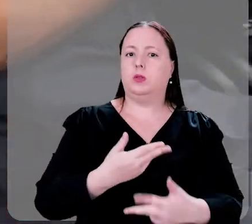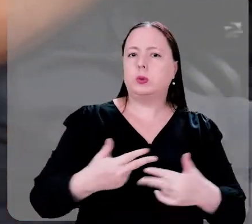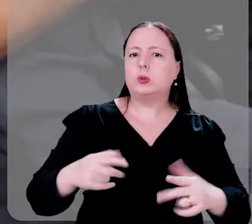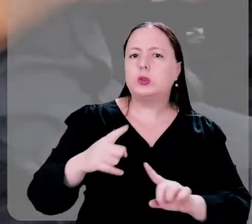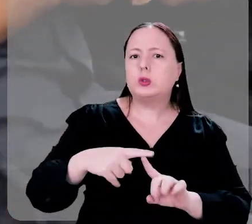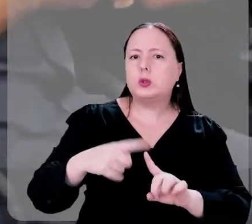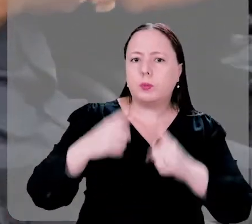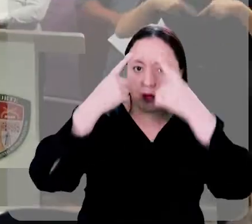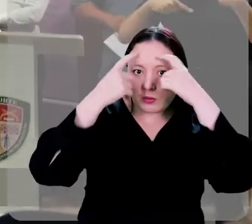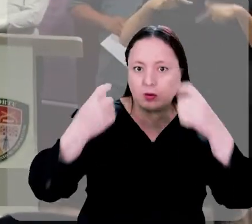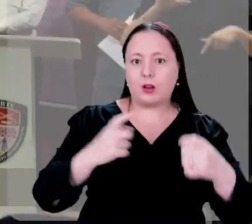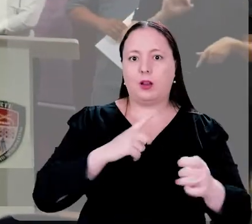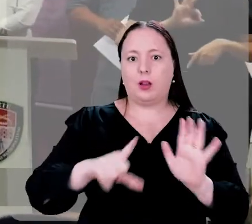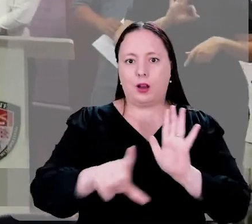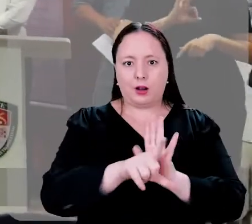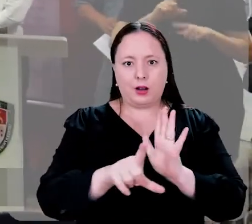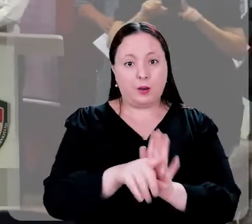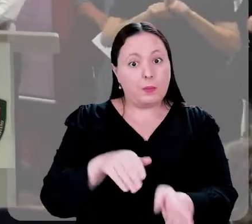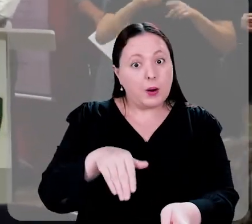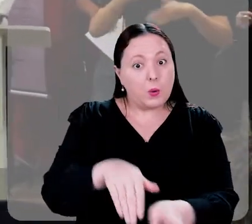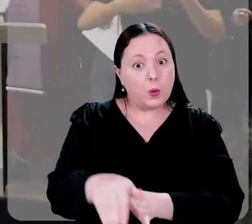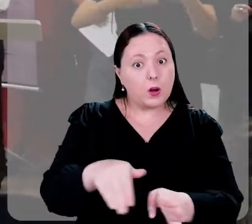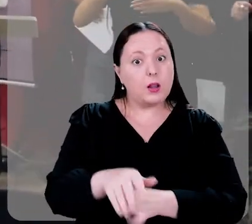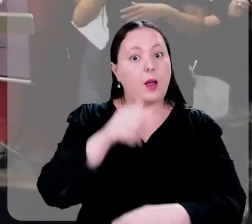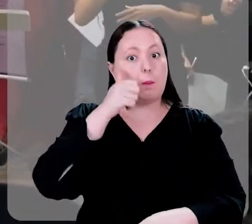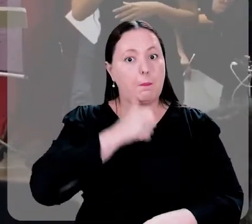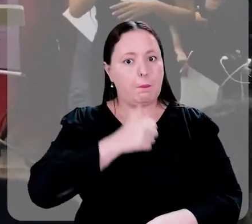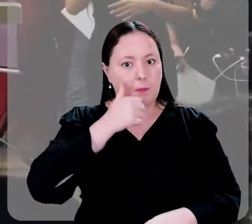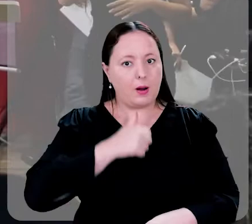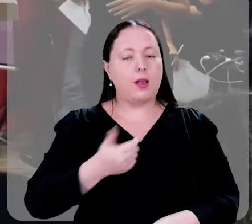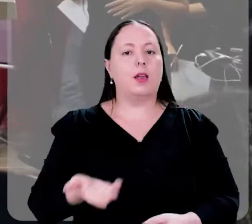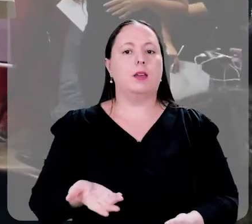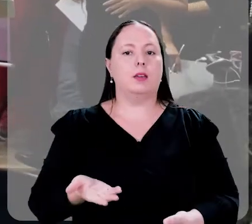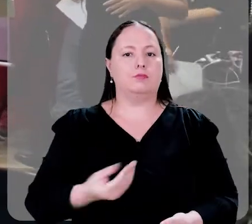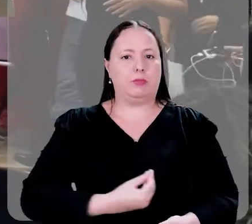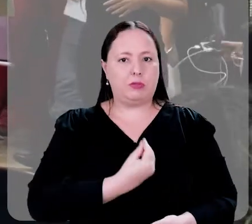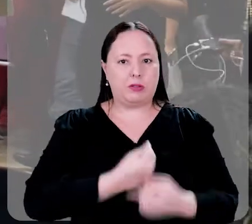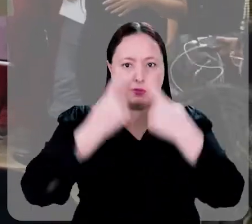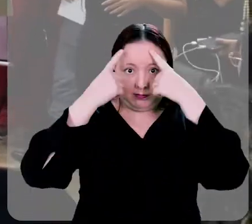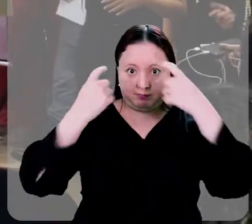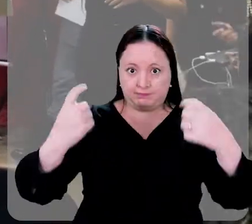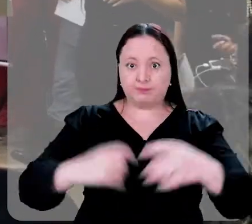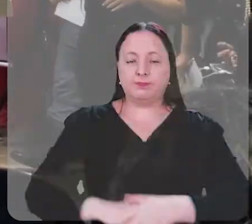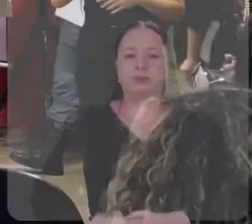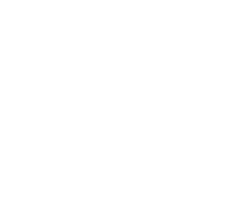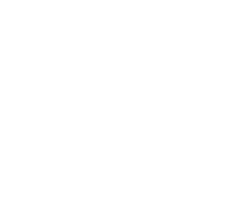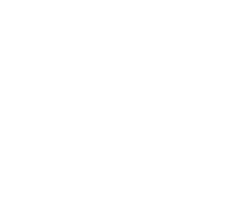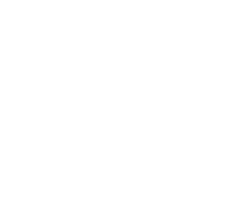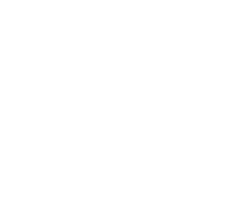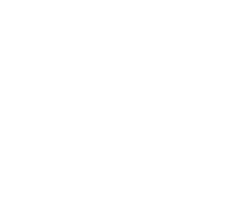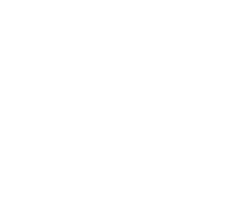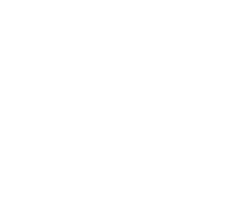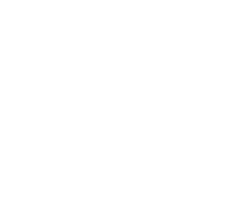de agressão tipificadas em lei para orientar as mulheres que estão dentro deste ciclo de violência.